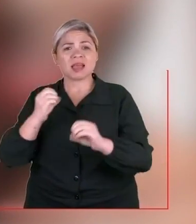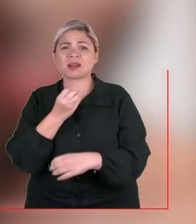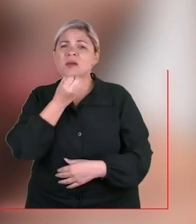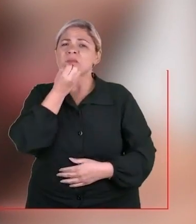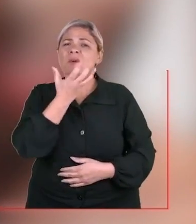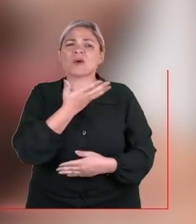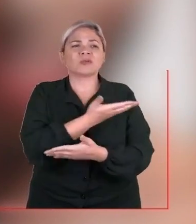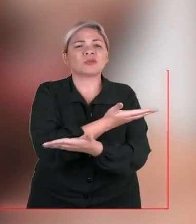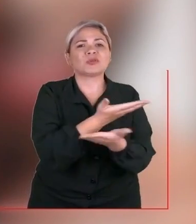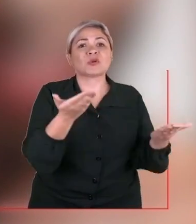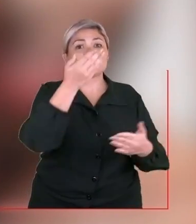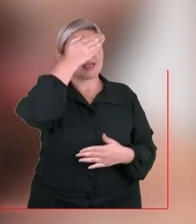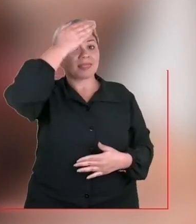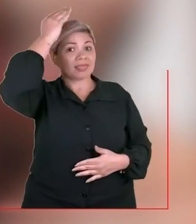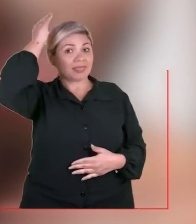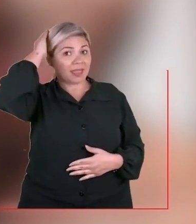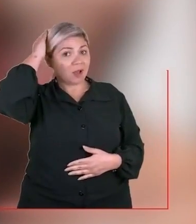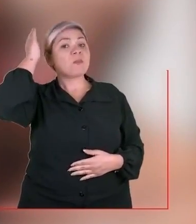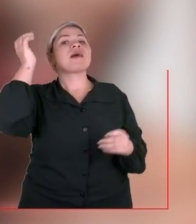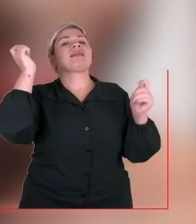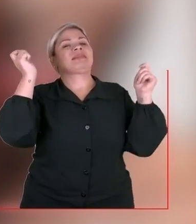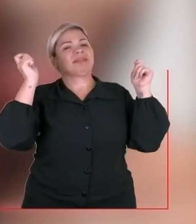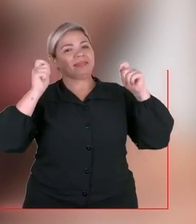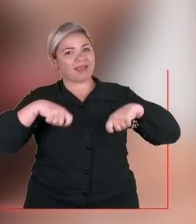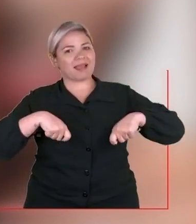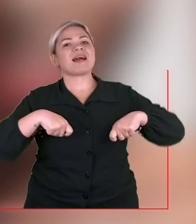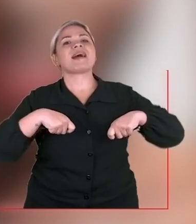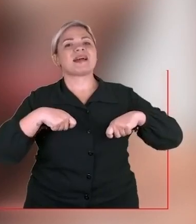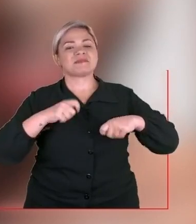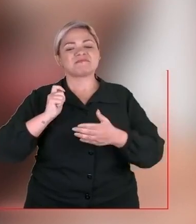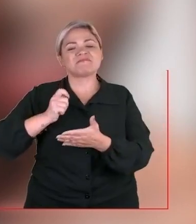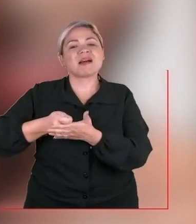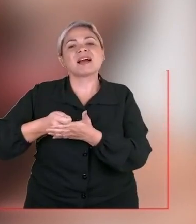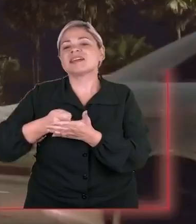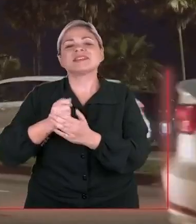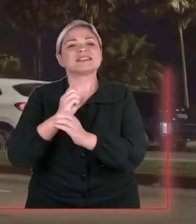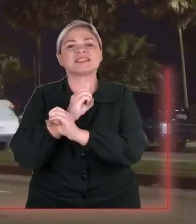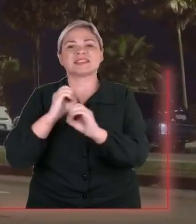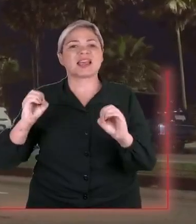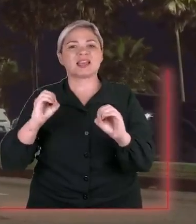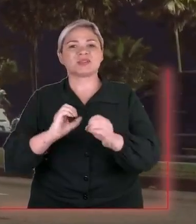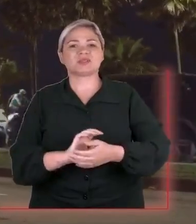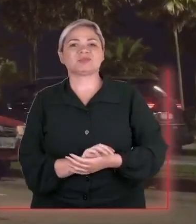para todos. Com Thelma prefeita, Santos terá a tarifa zero.